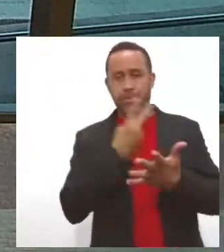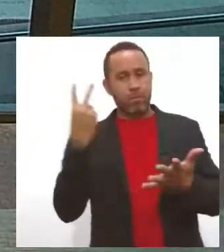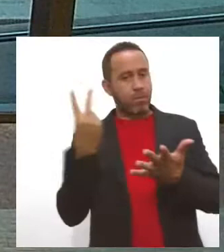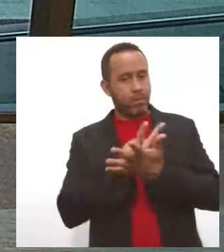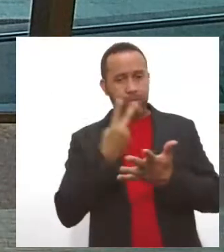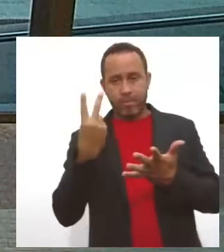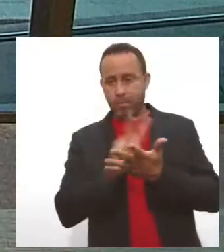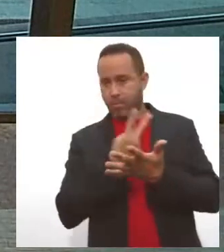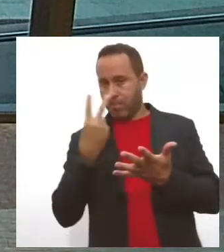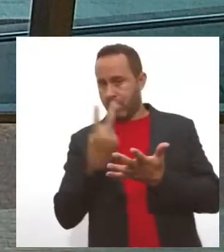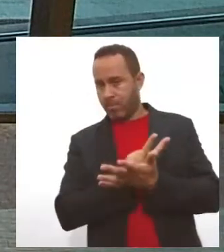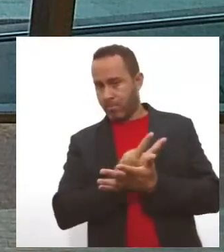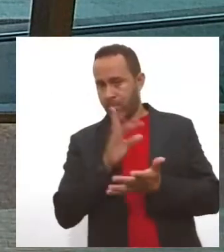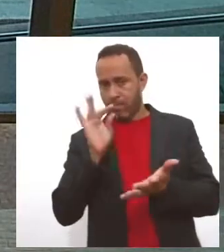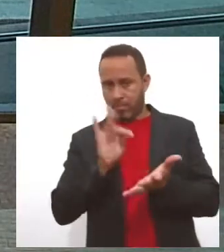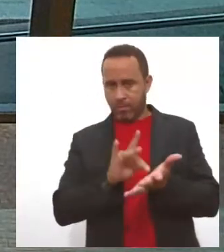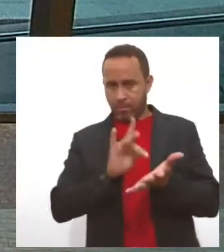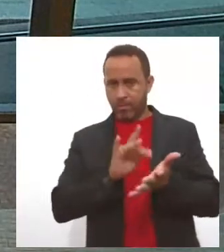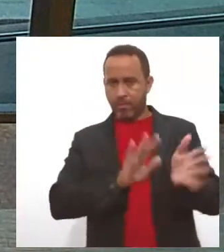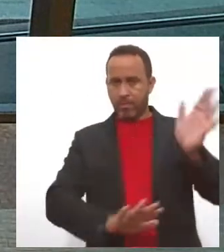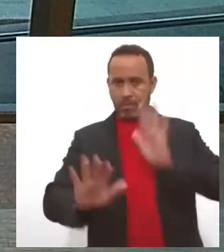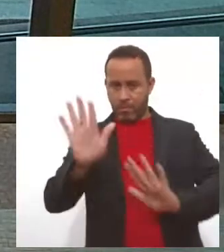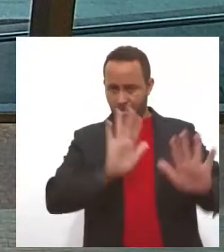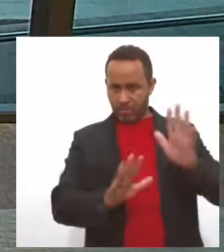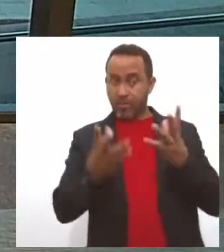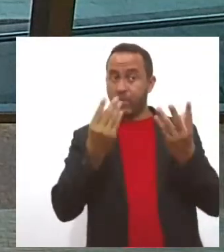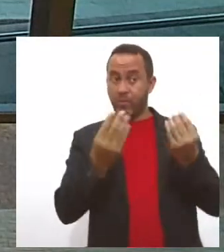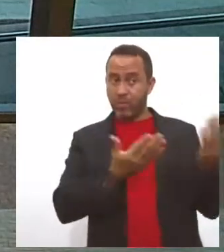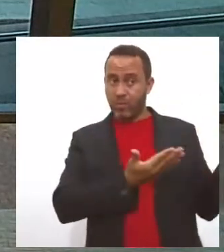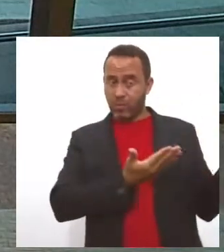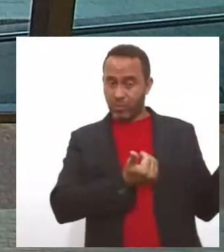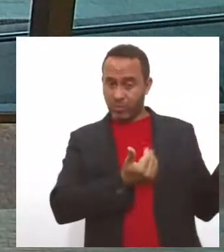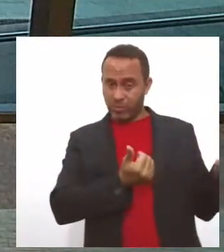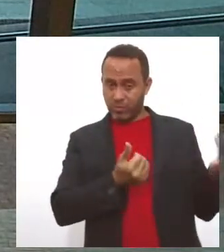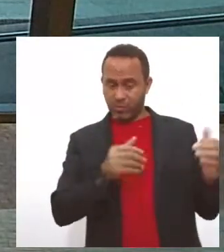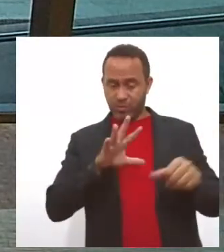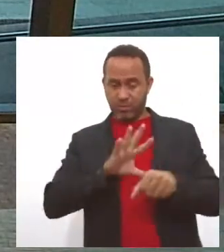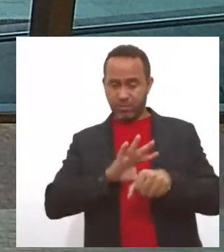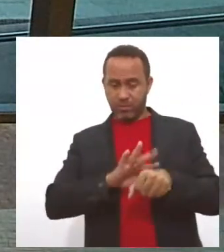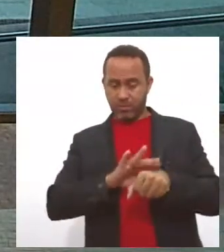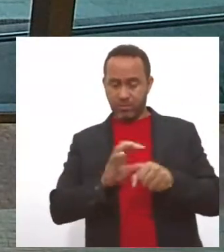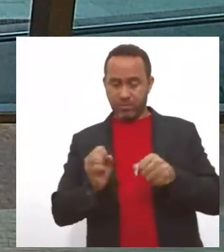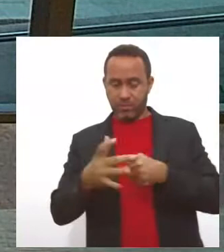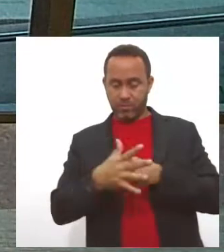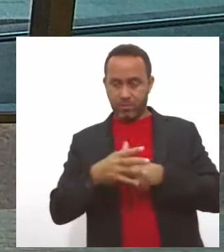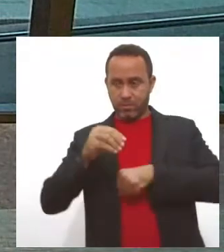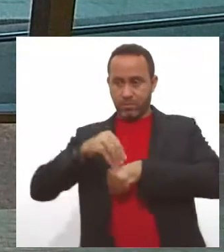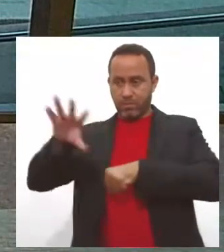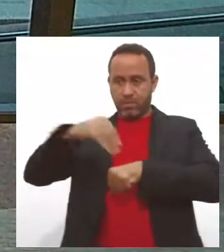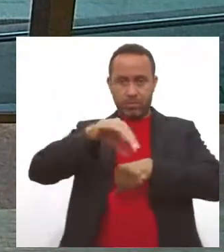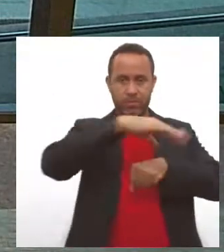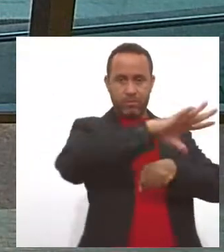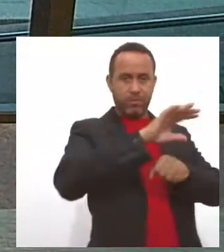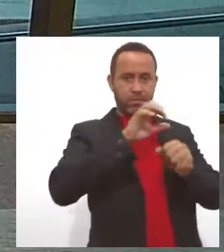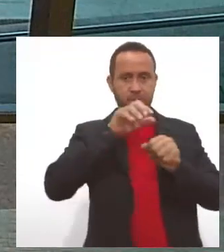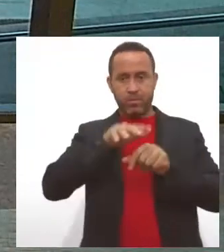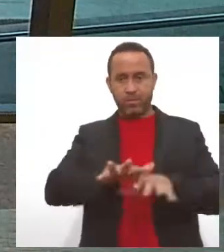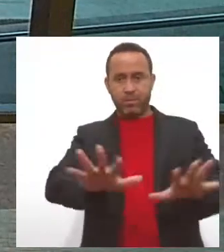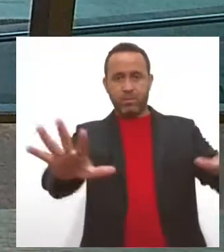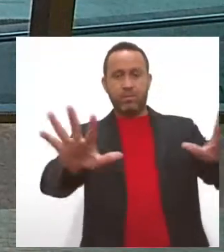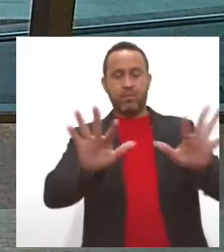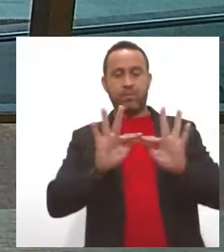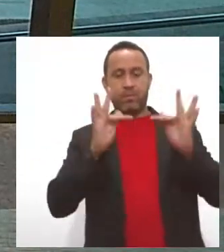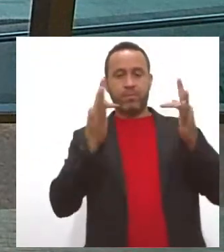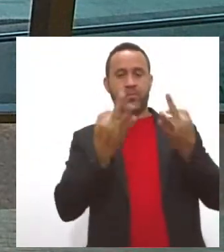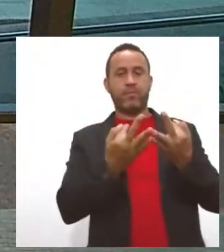cuidado de verdade. Tem muitos jovens com Covid e acabam levando para casa, né? Para os pais, para os